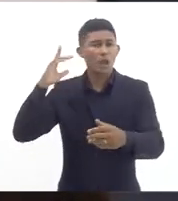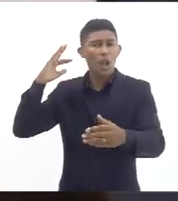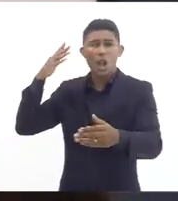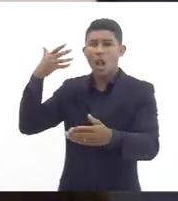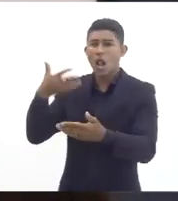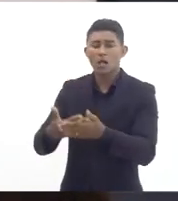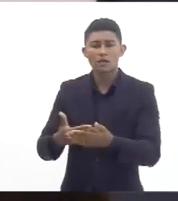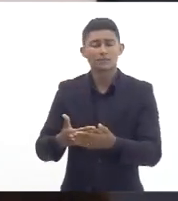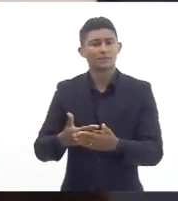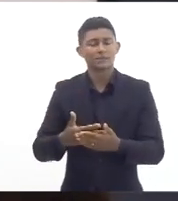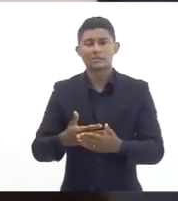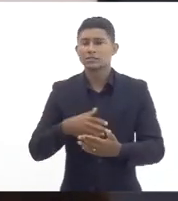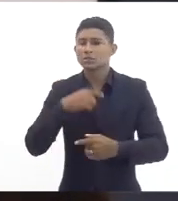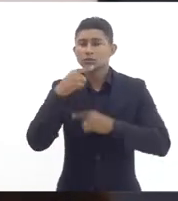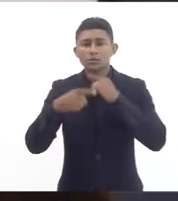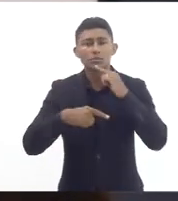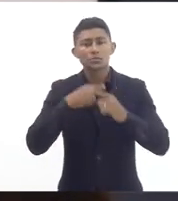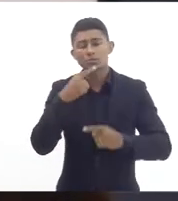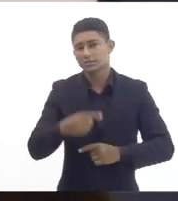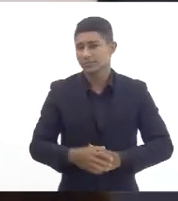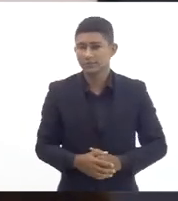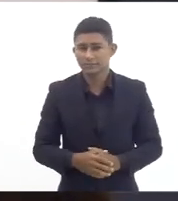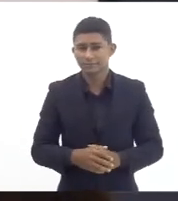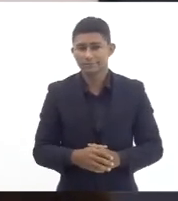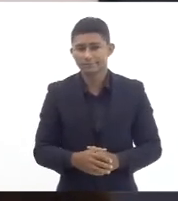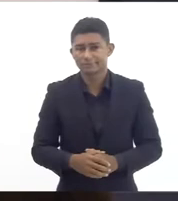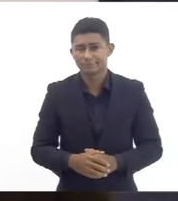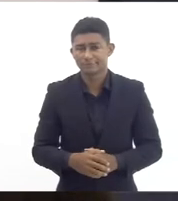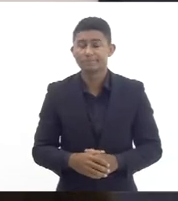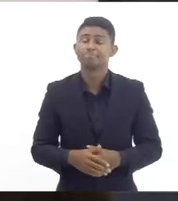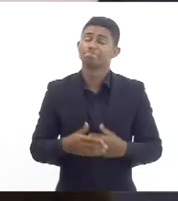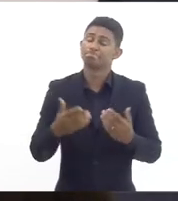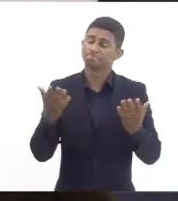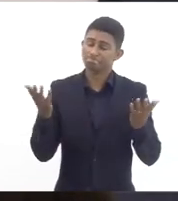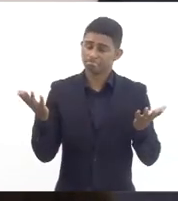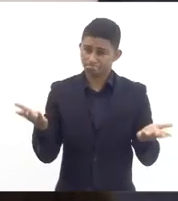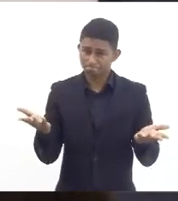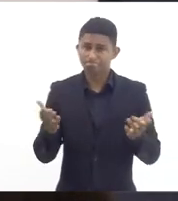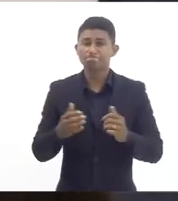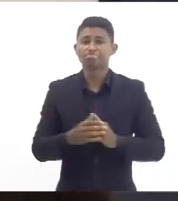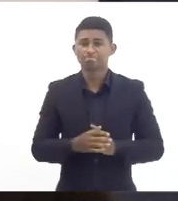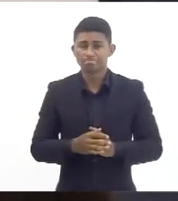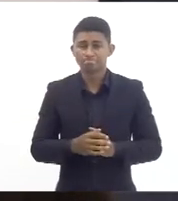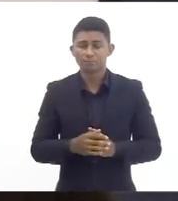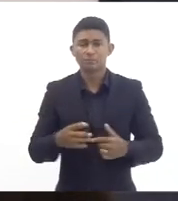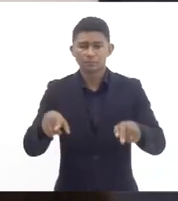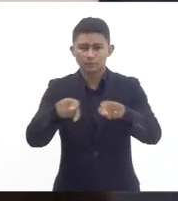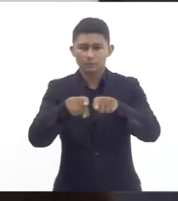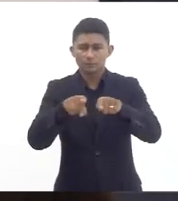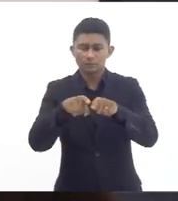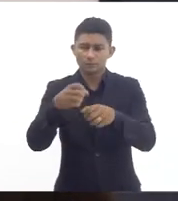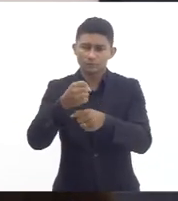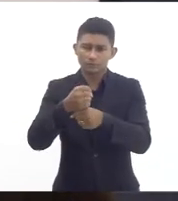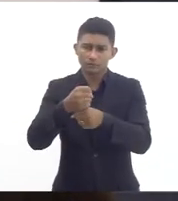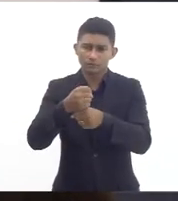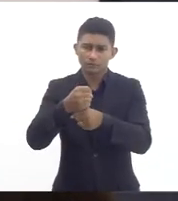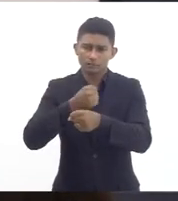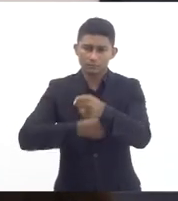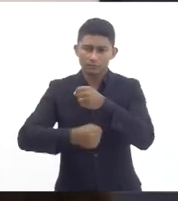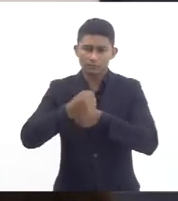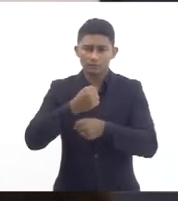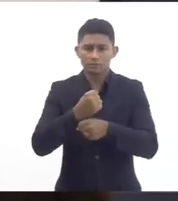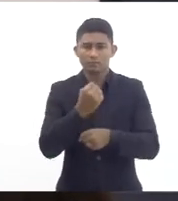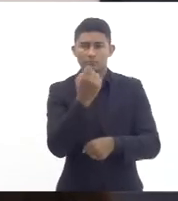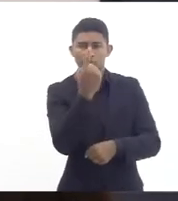além disso nós temos nós temos desde 2000 desde 1990